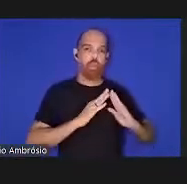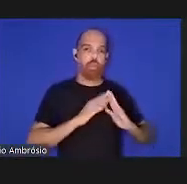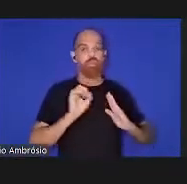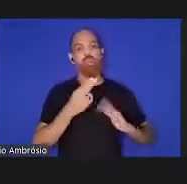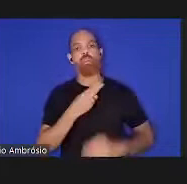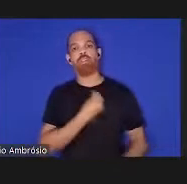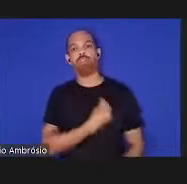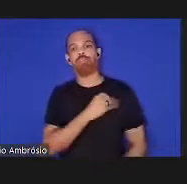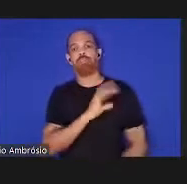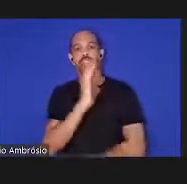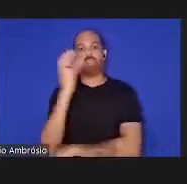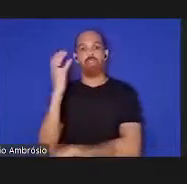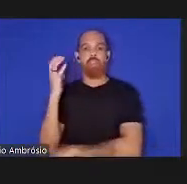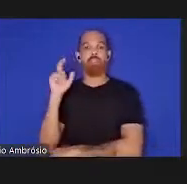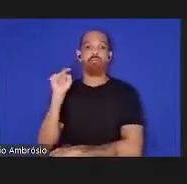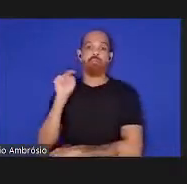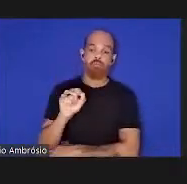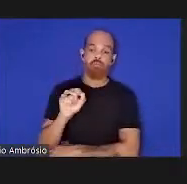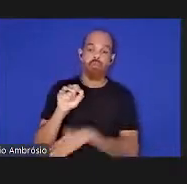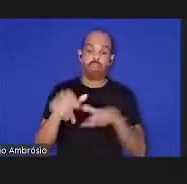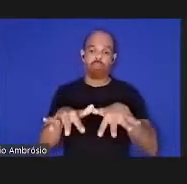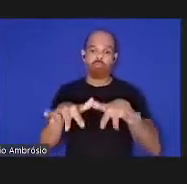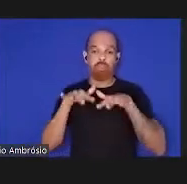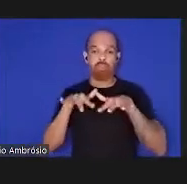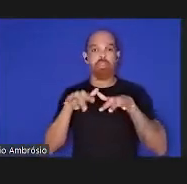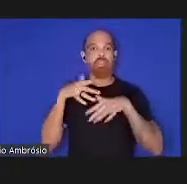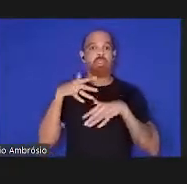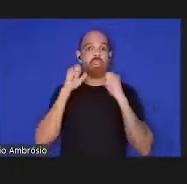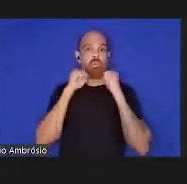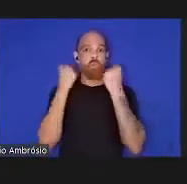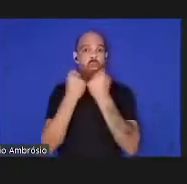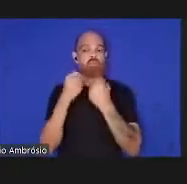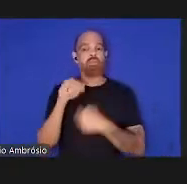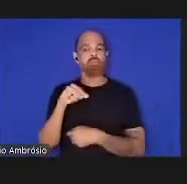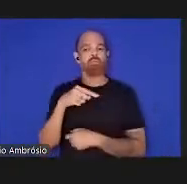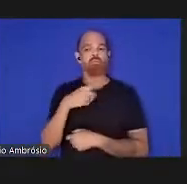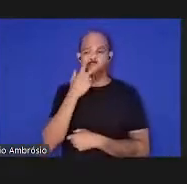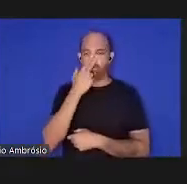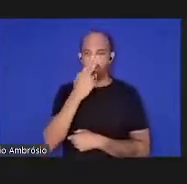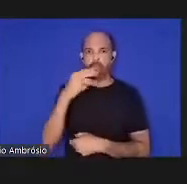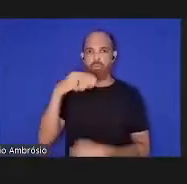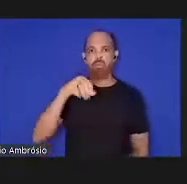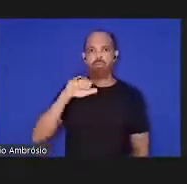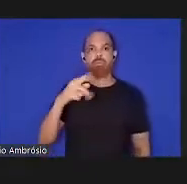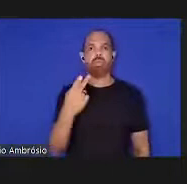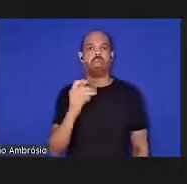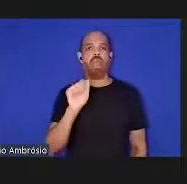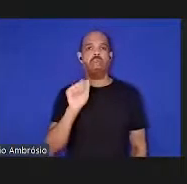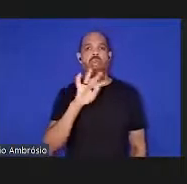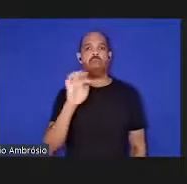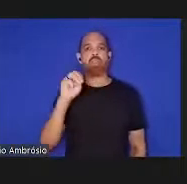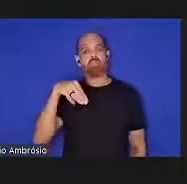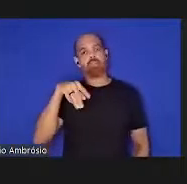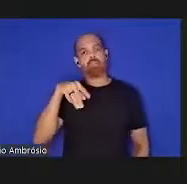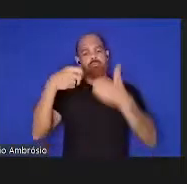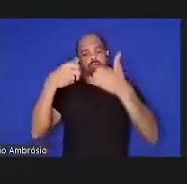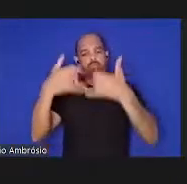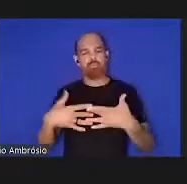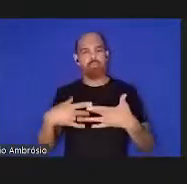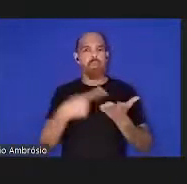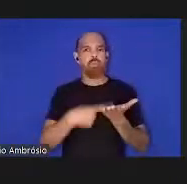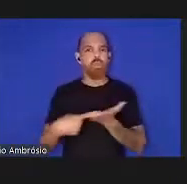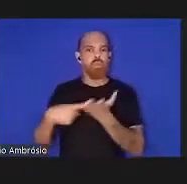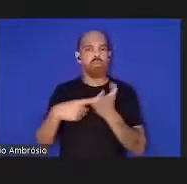o simpósio deu origem aos princípios de Manhattan estes detalhavam uma abordagem colaborativa